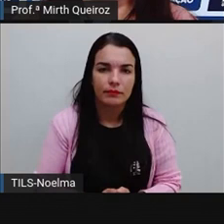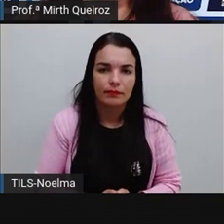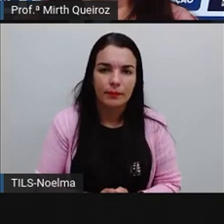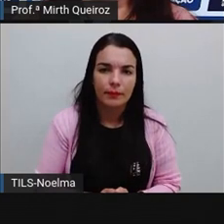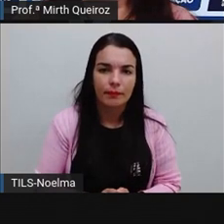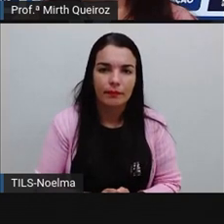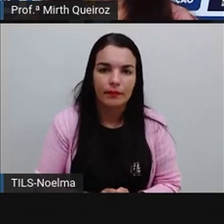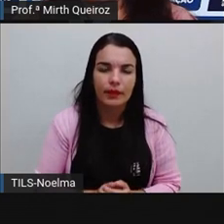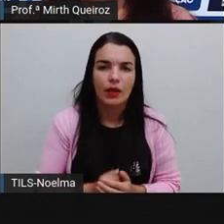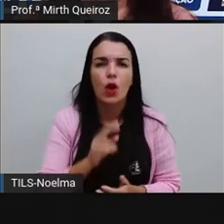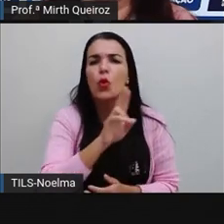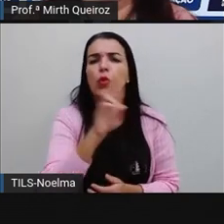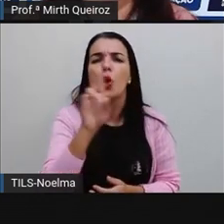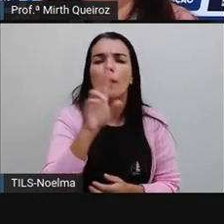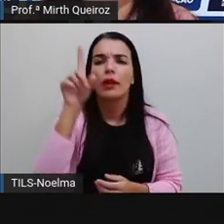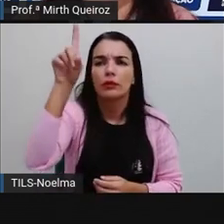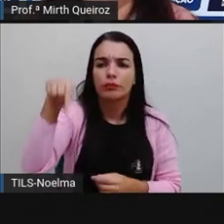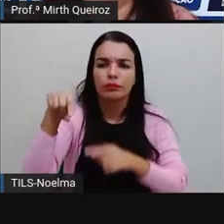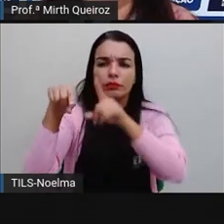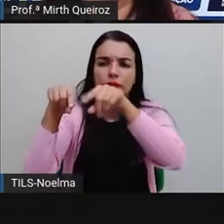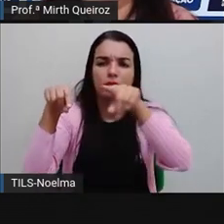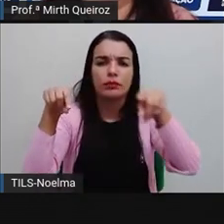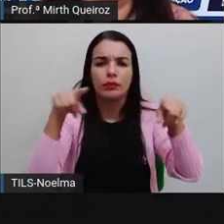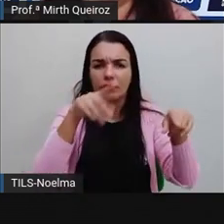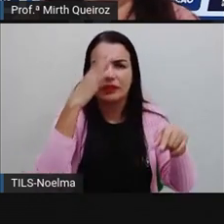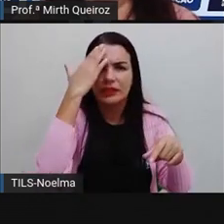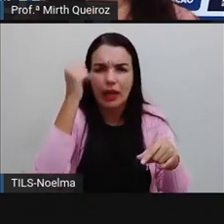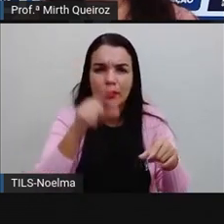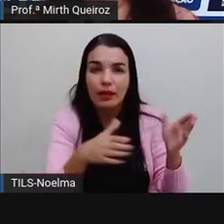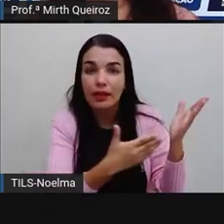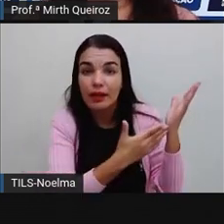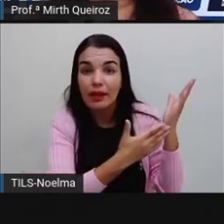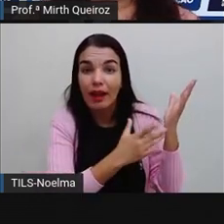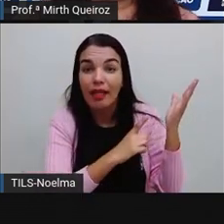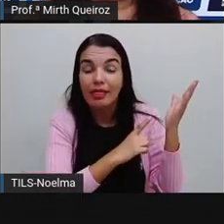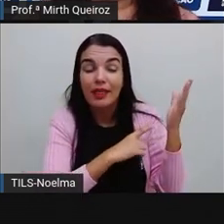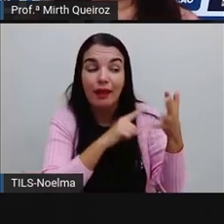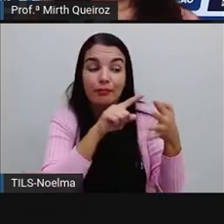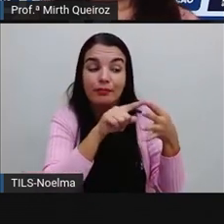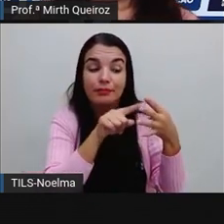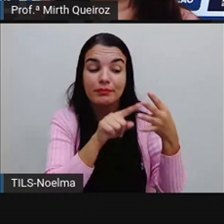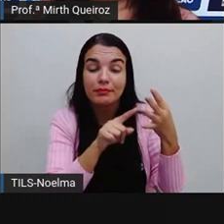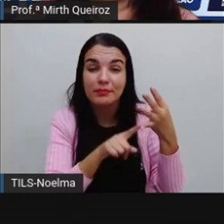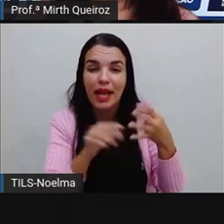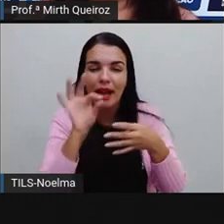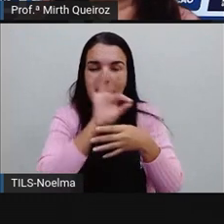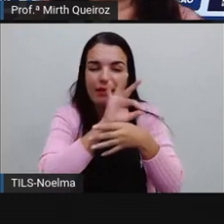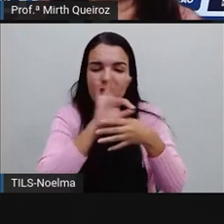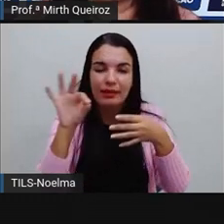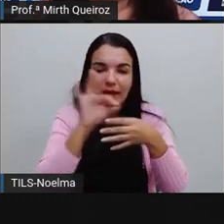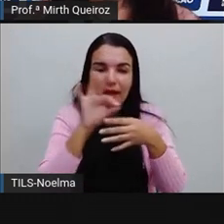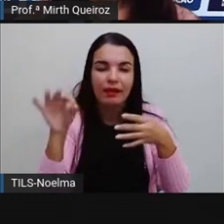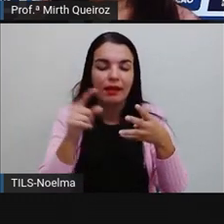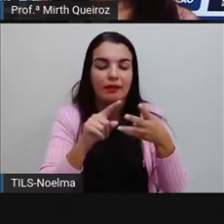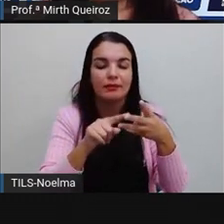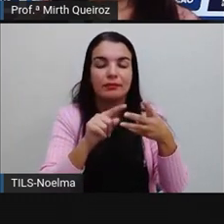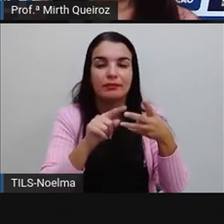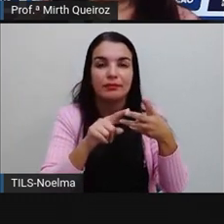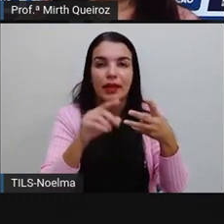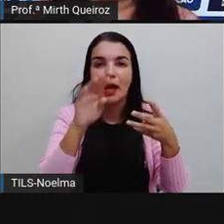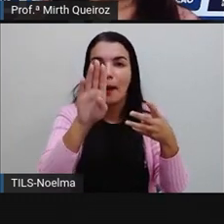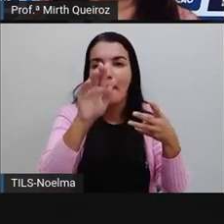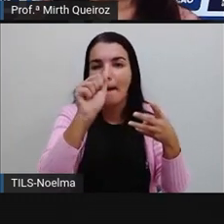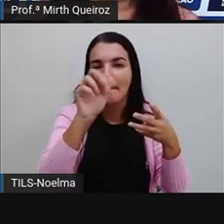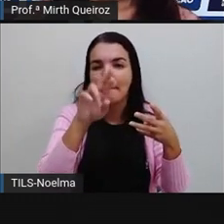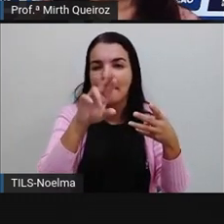Qual é o nome aí desse tipo de gráfico? Nós vimos que tem um gráfico de linhas. Seria gráfico de linhas? Não, nós não temos linhas